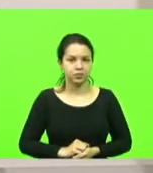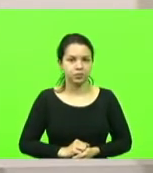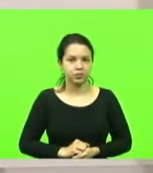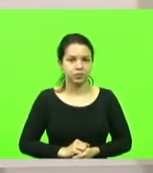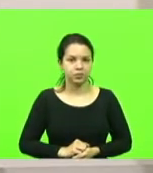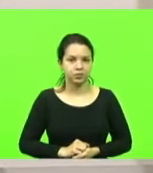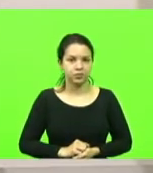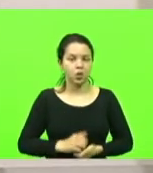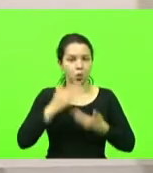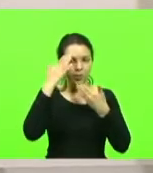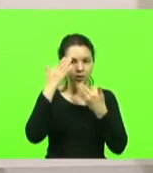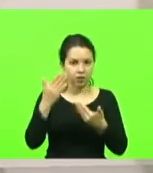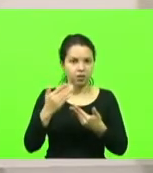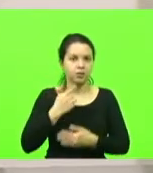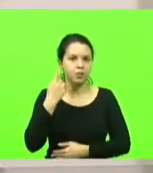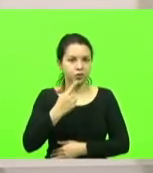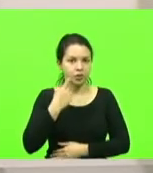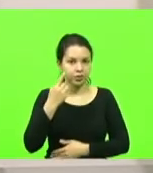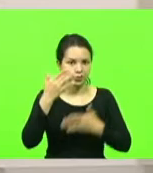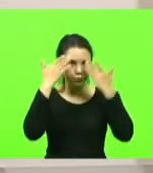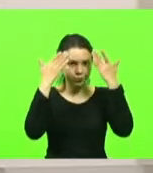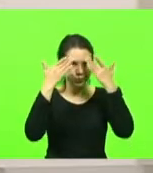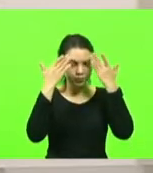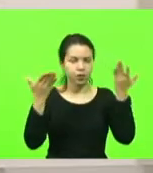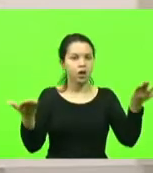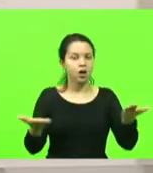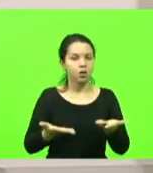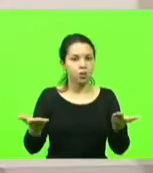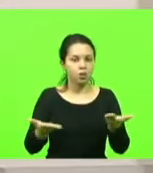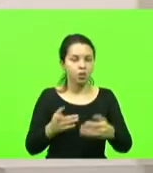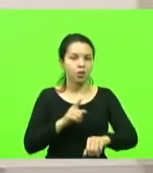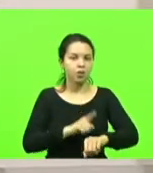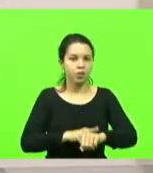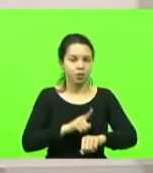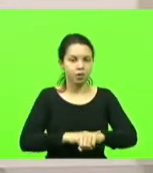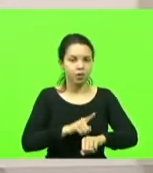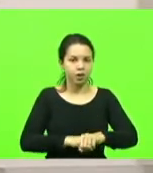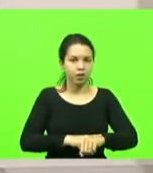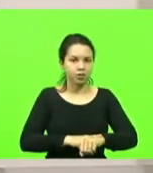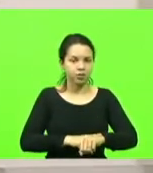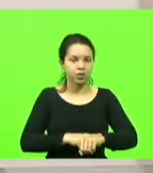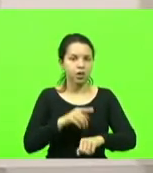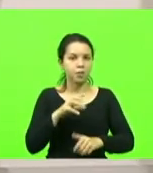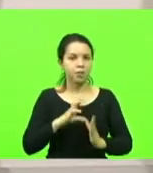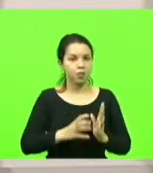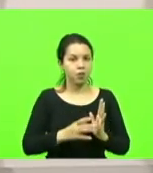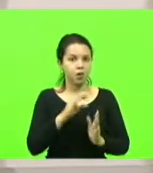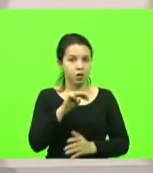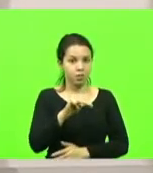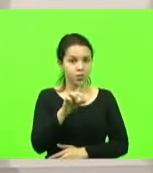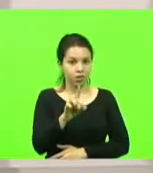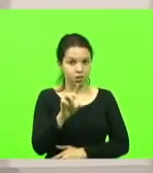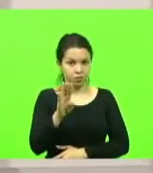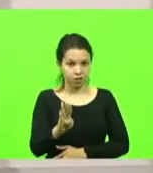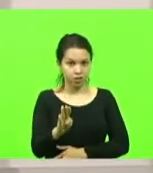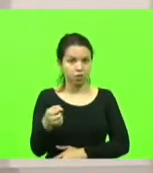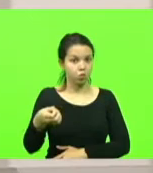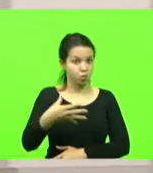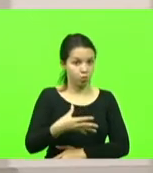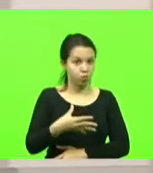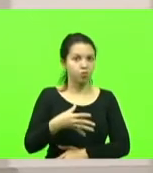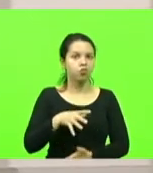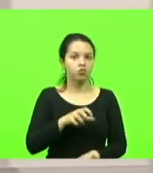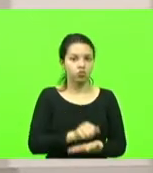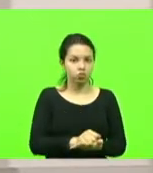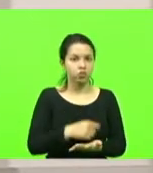Obrigado, deputado Zé Milton. Agora, o horário é do bloco MDB Novo. Tenho inscrito aqui o deputado